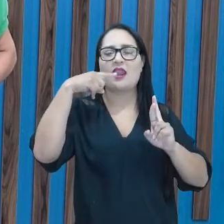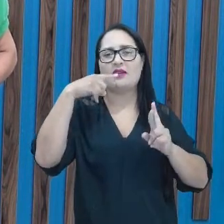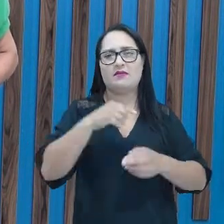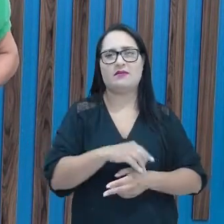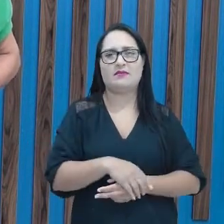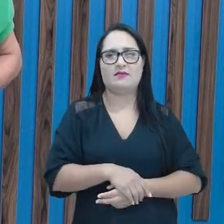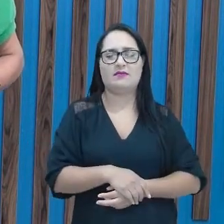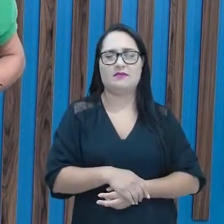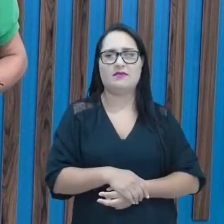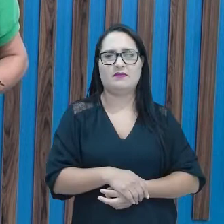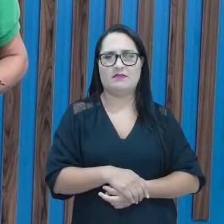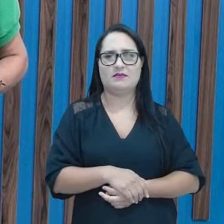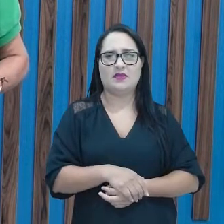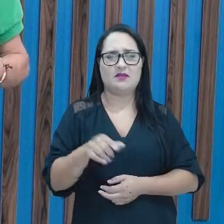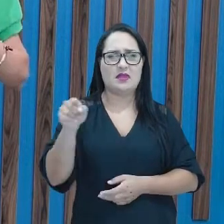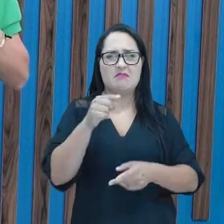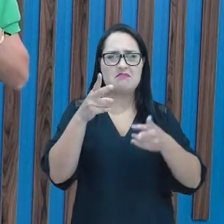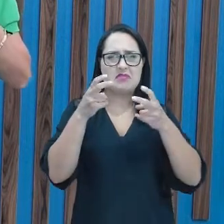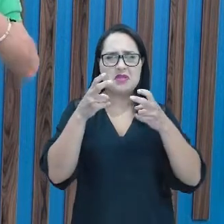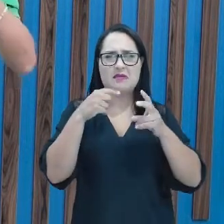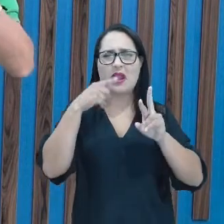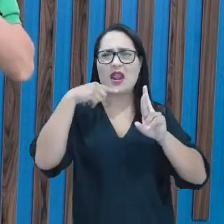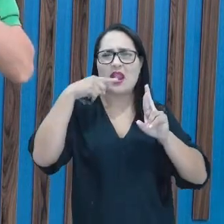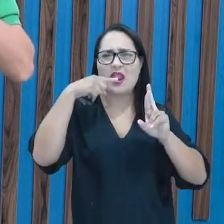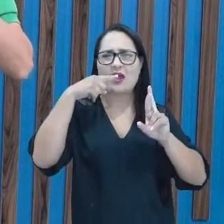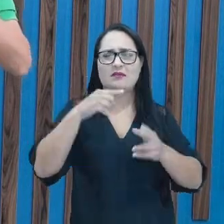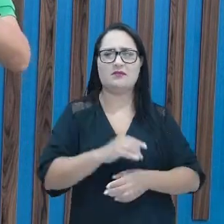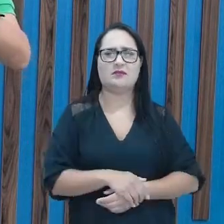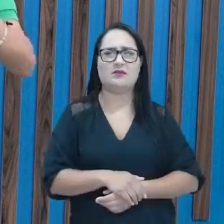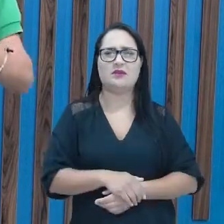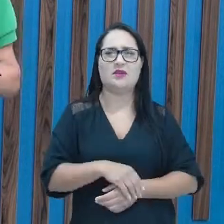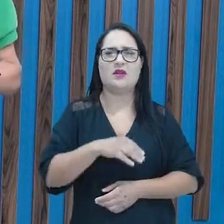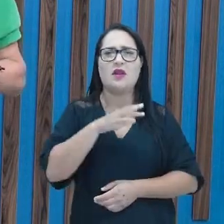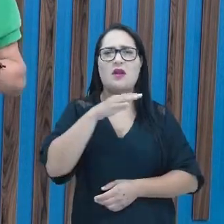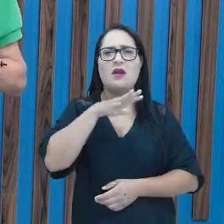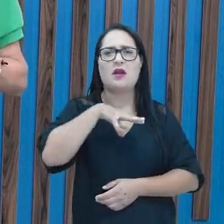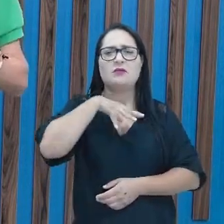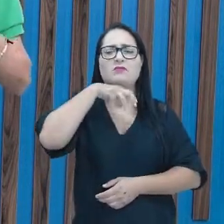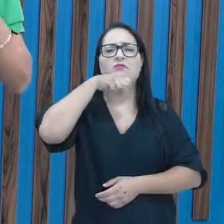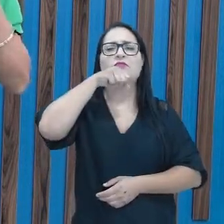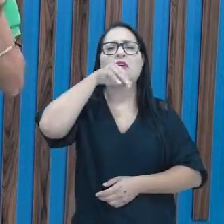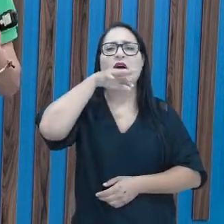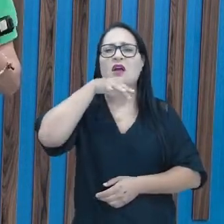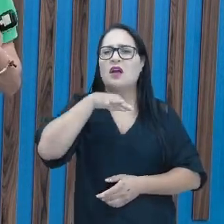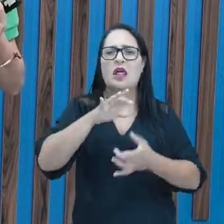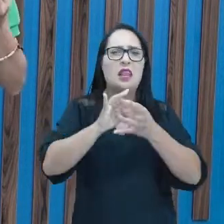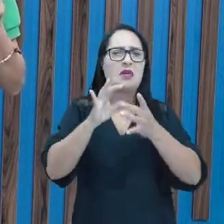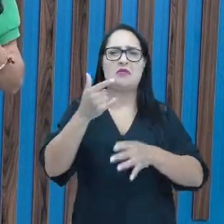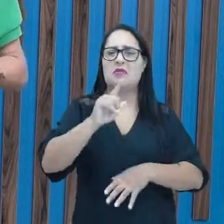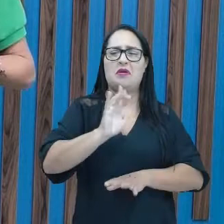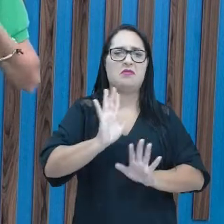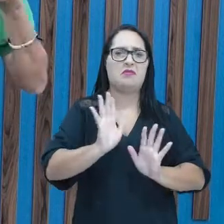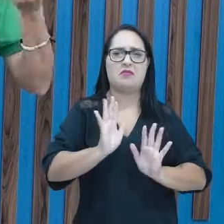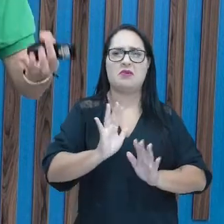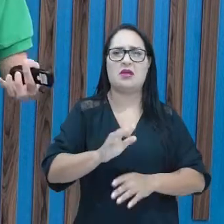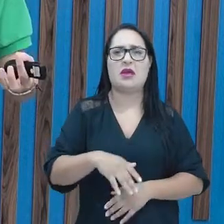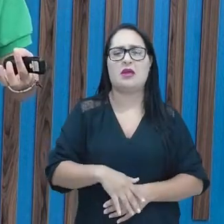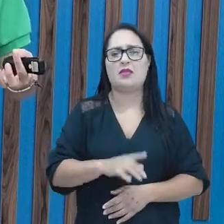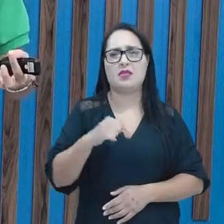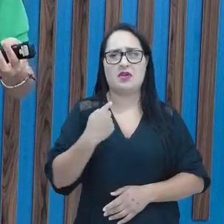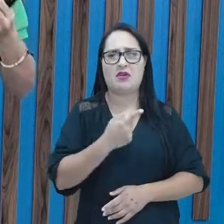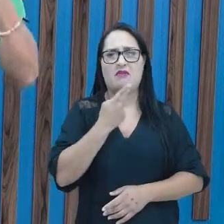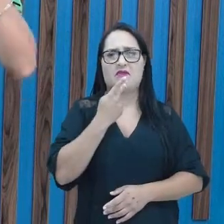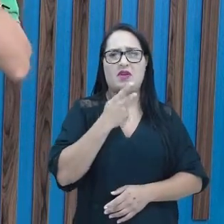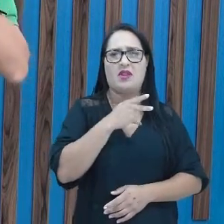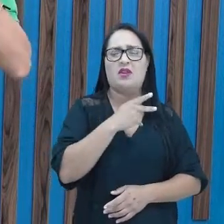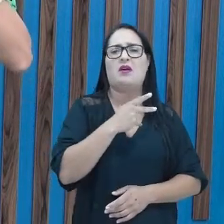R, Perceberam? O ar não passa livremente. Sempre ao falarmos com o